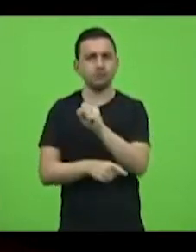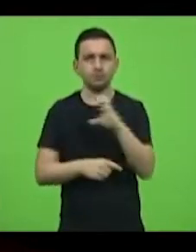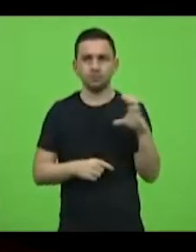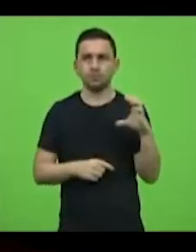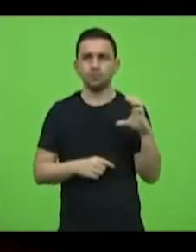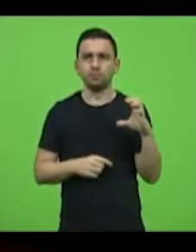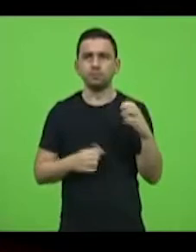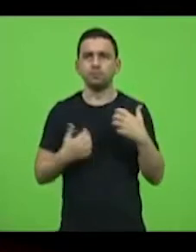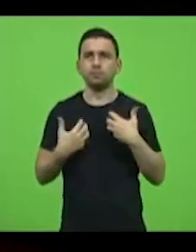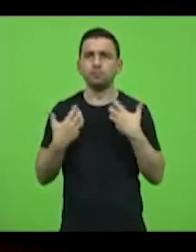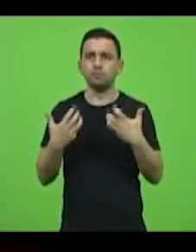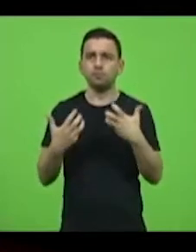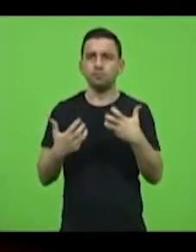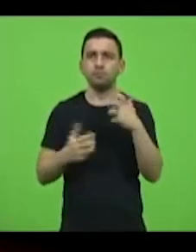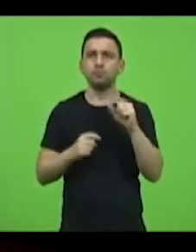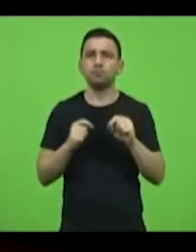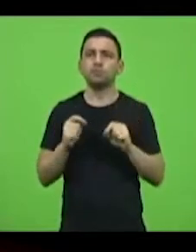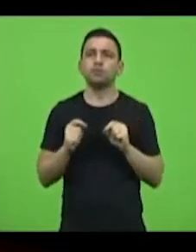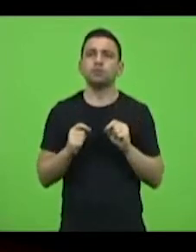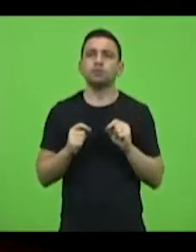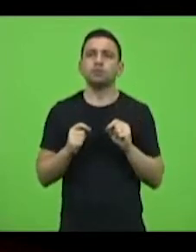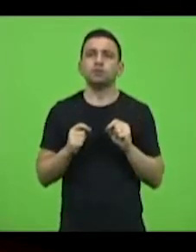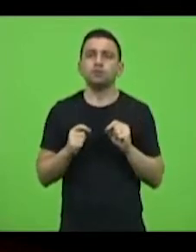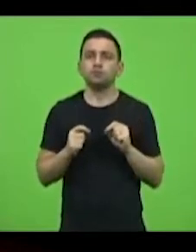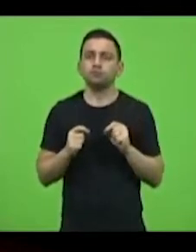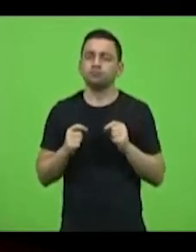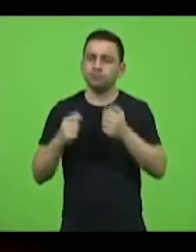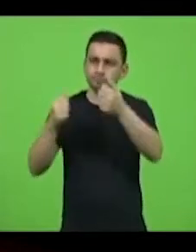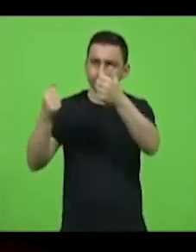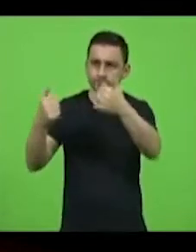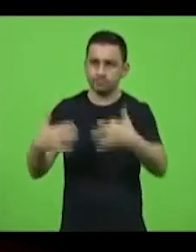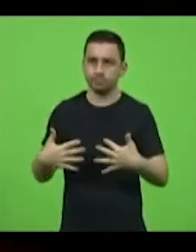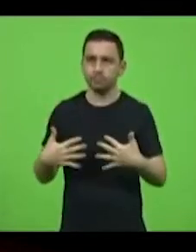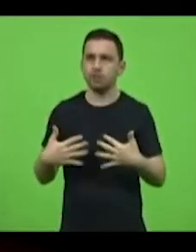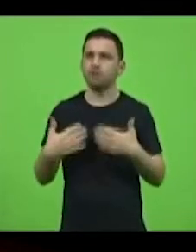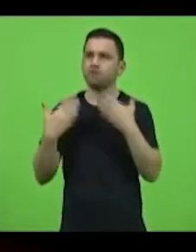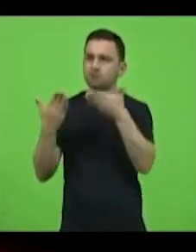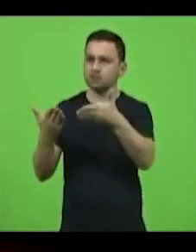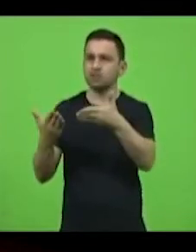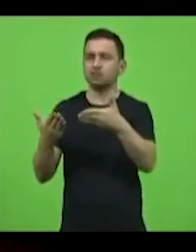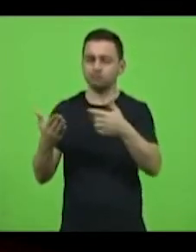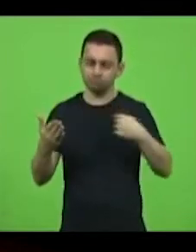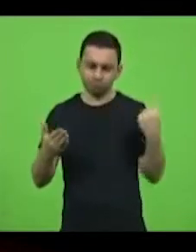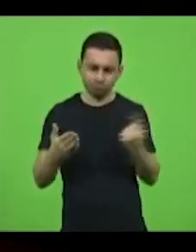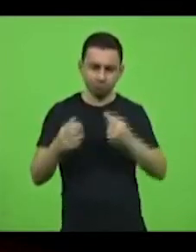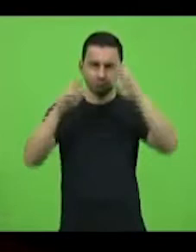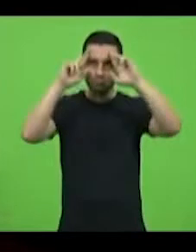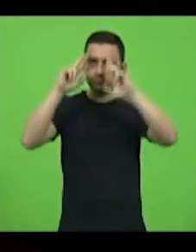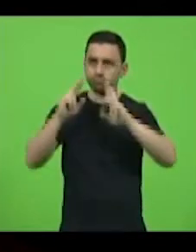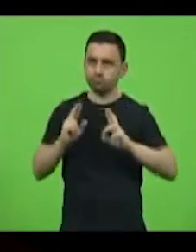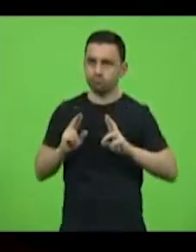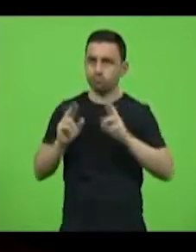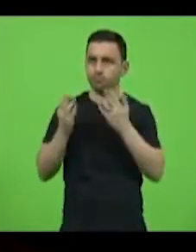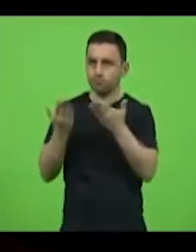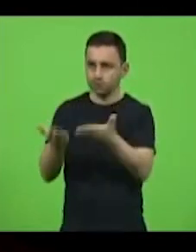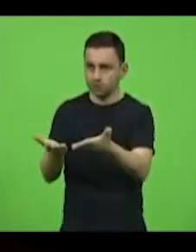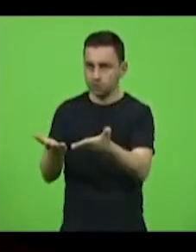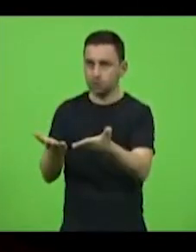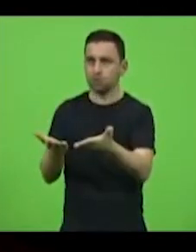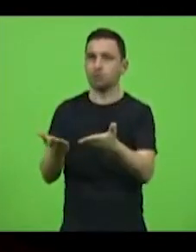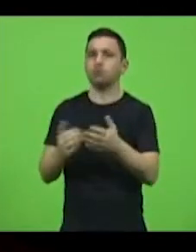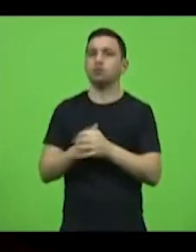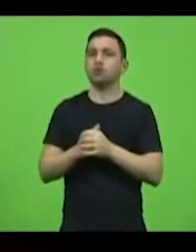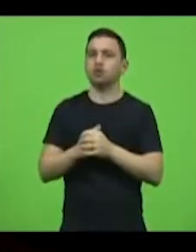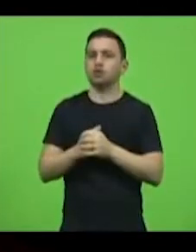E quero lhe dizer que o senhor tem o nosso respeito, a nossa consideração, e que nós sabemos